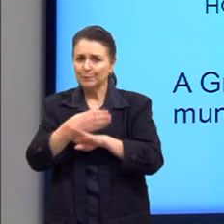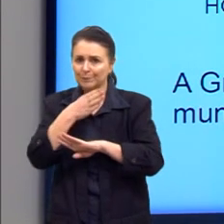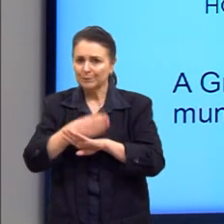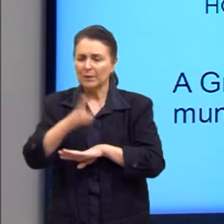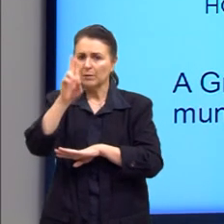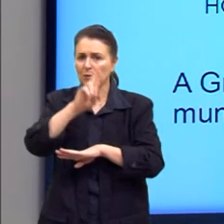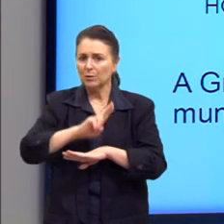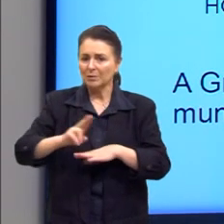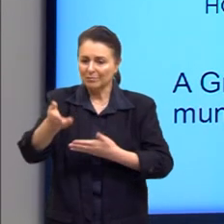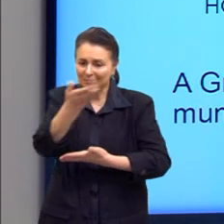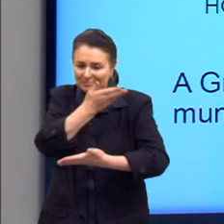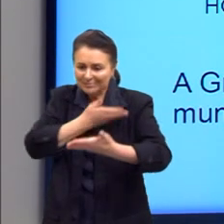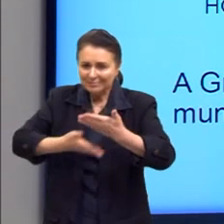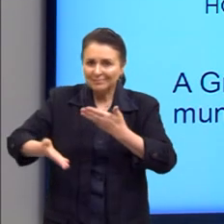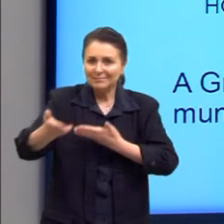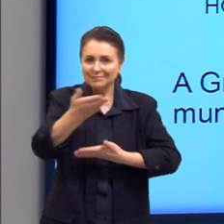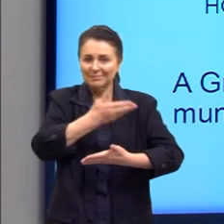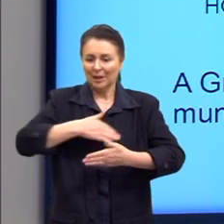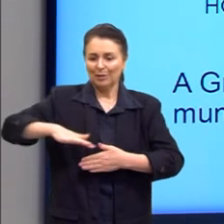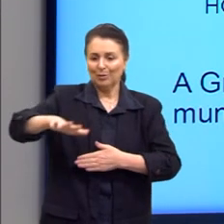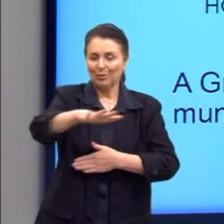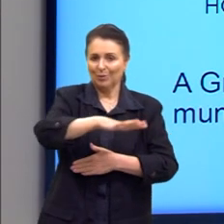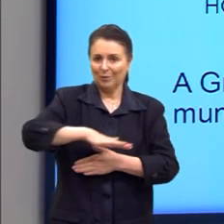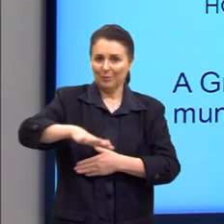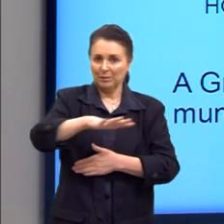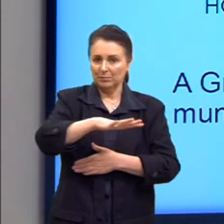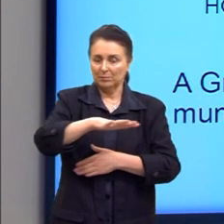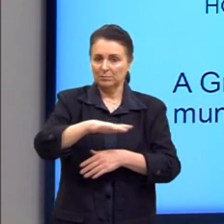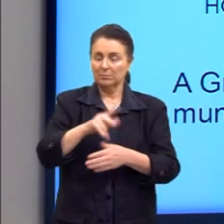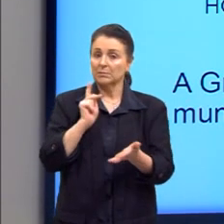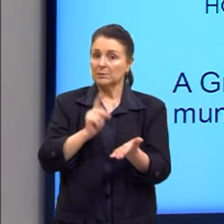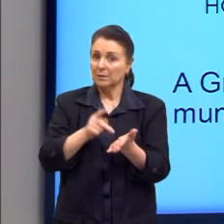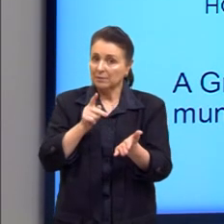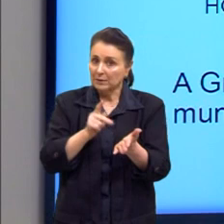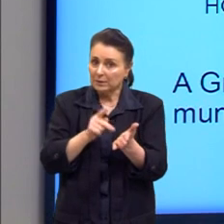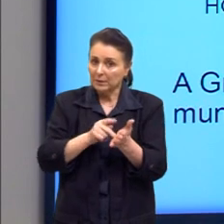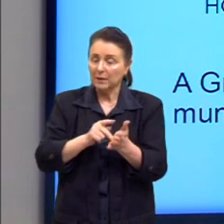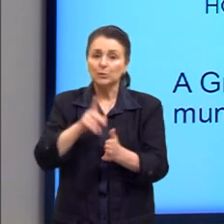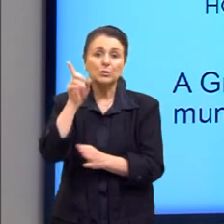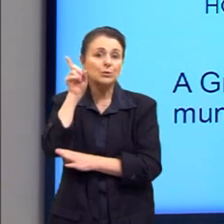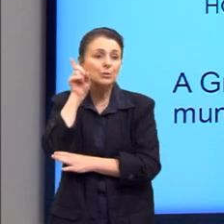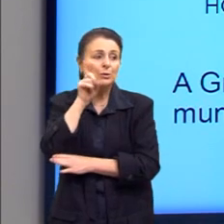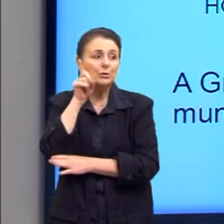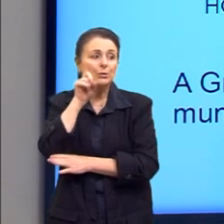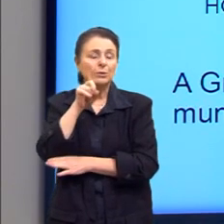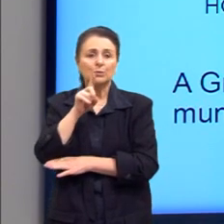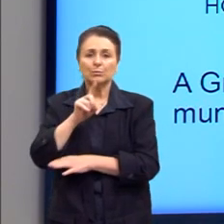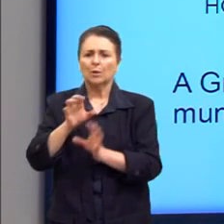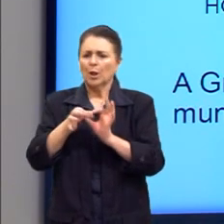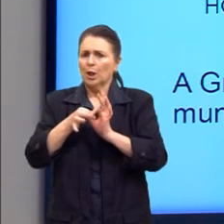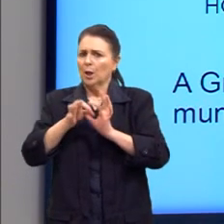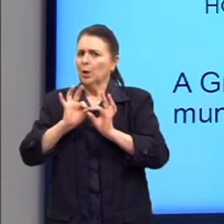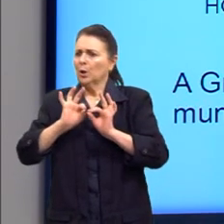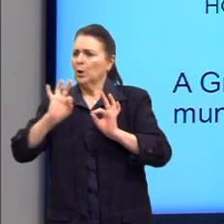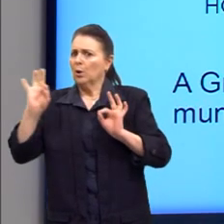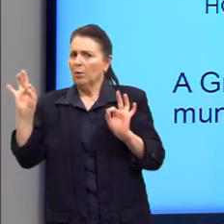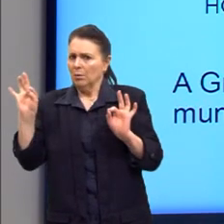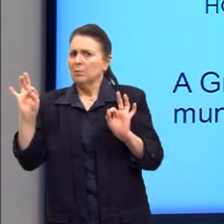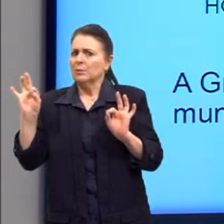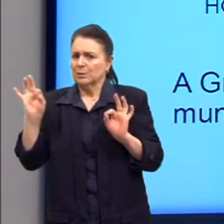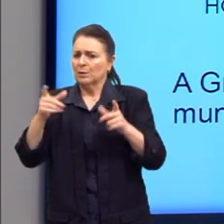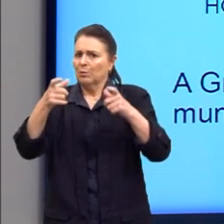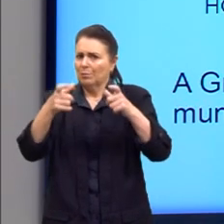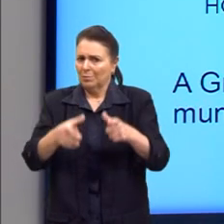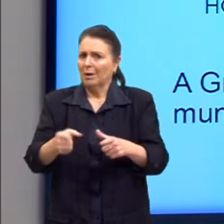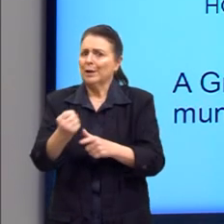de transações impessoais de mercado. Na verdade, mesmo os Estados Unidos, longe de serem um porto seguro